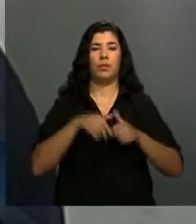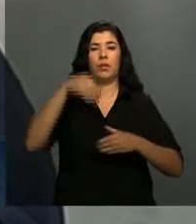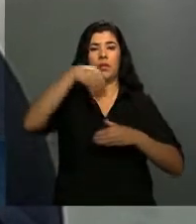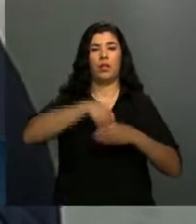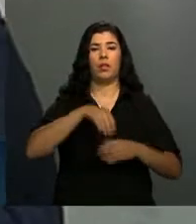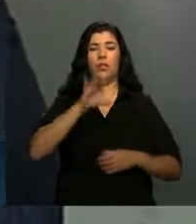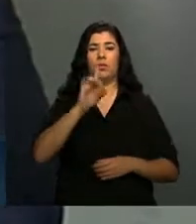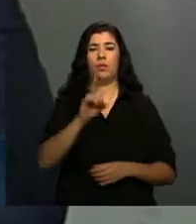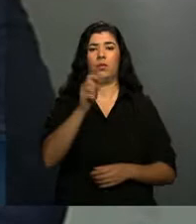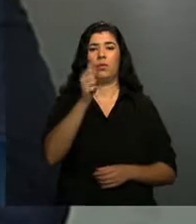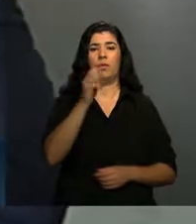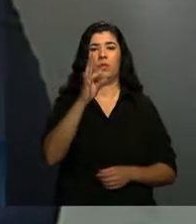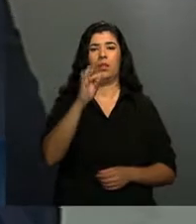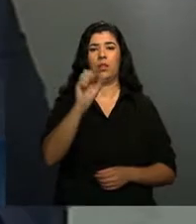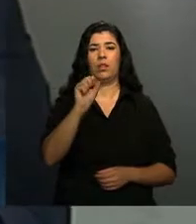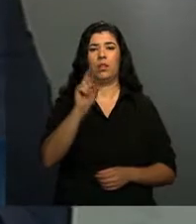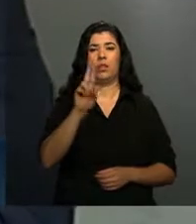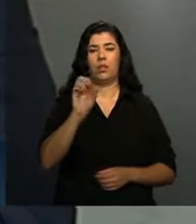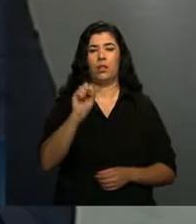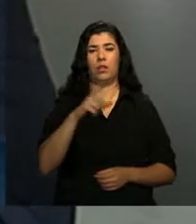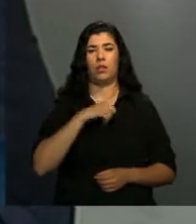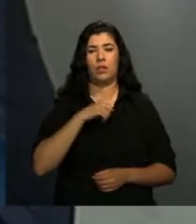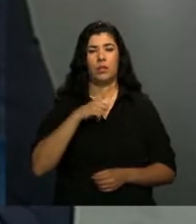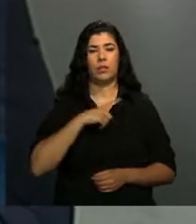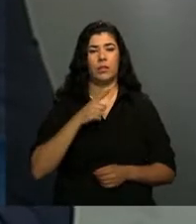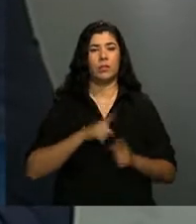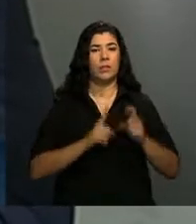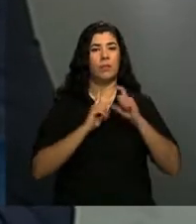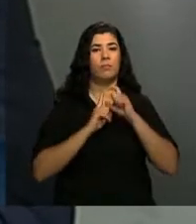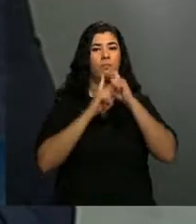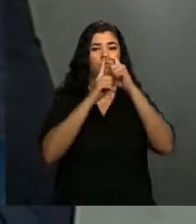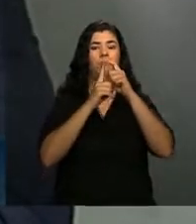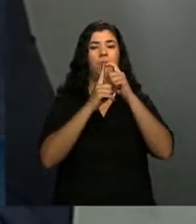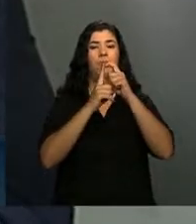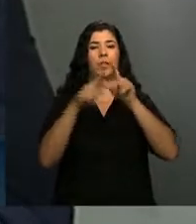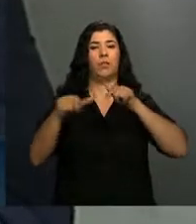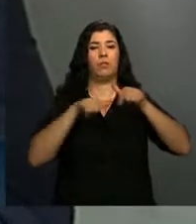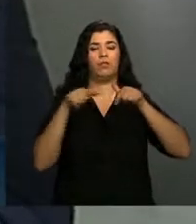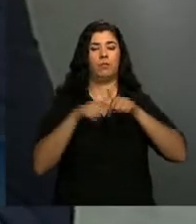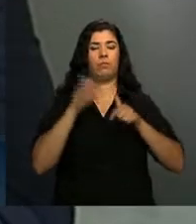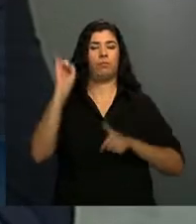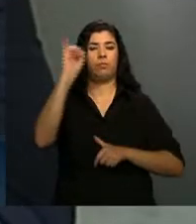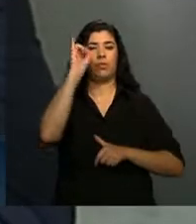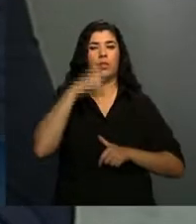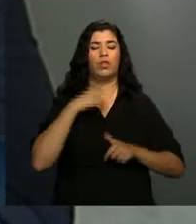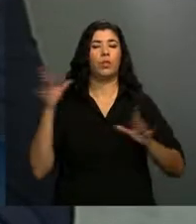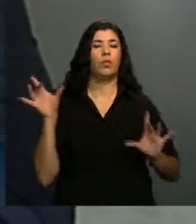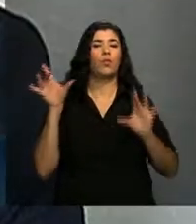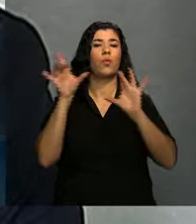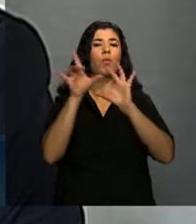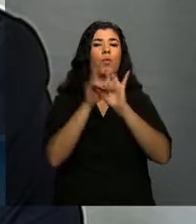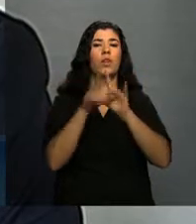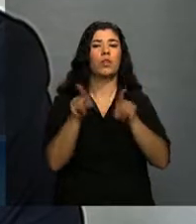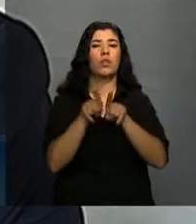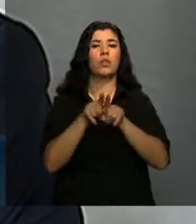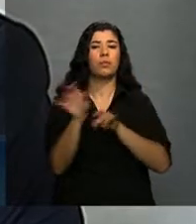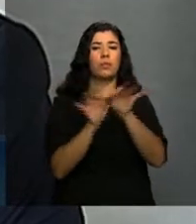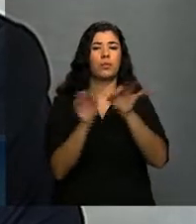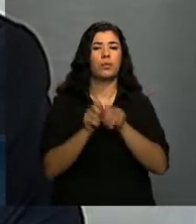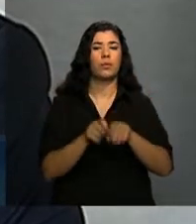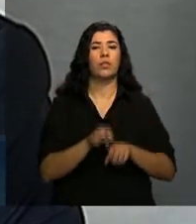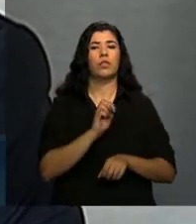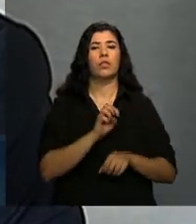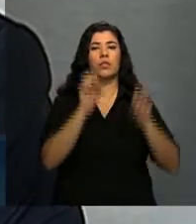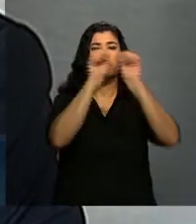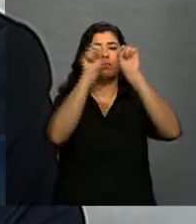ressalta muito, a própria secretária Lumena, uma palavra muito forte, que é a palavra da integração e da interoperabilidade entre os nossos sistemas.